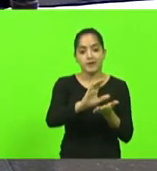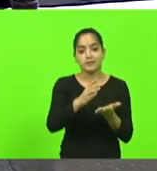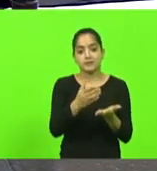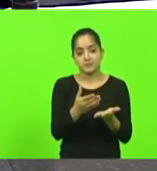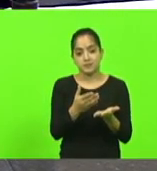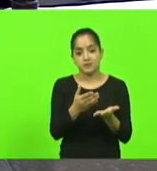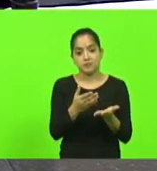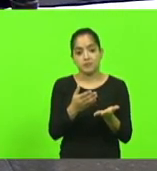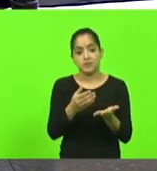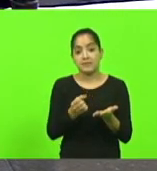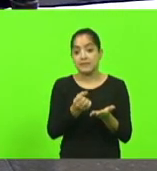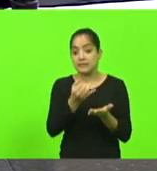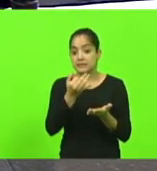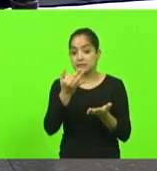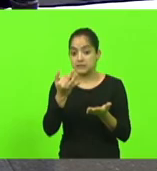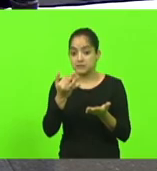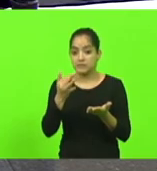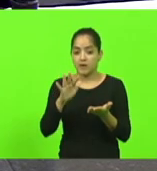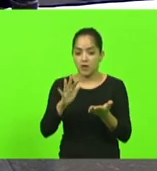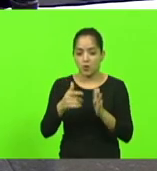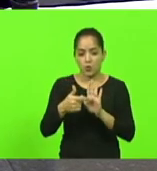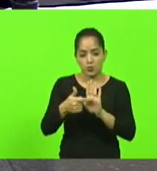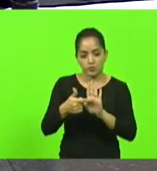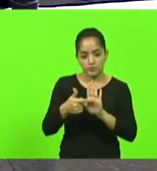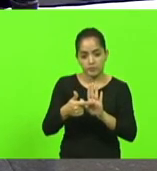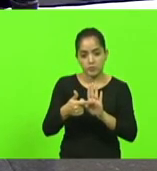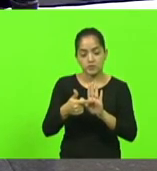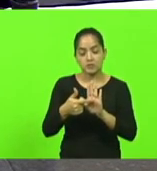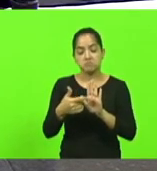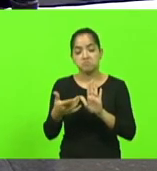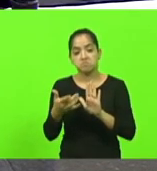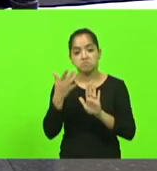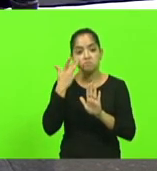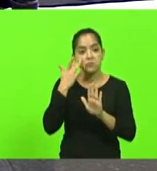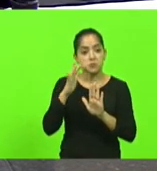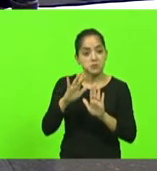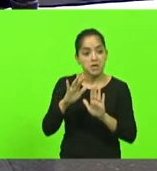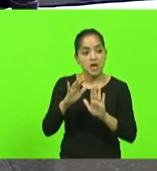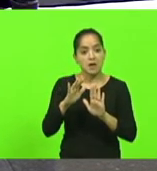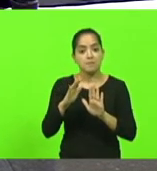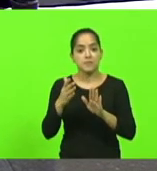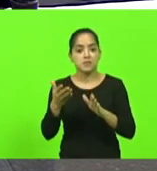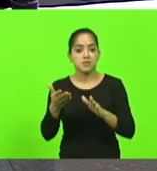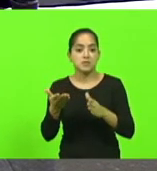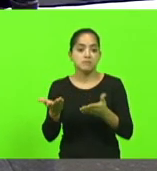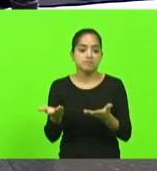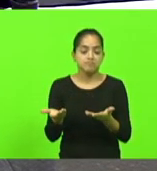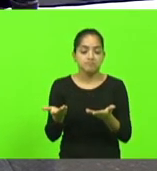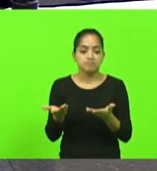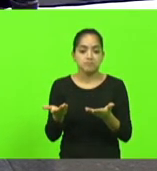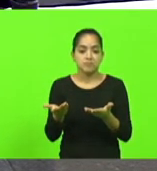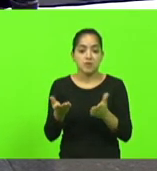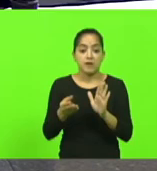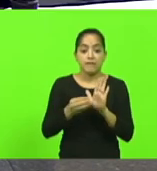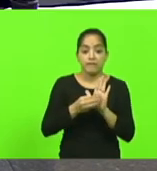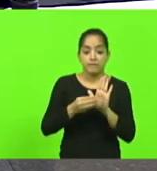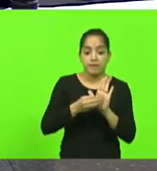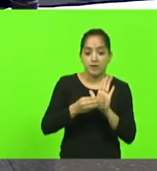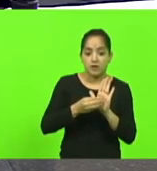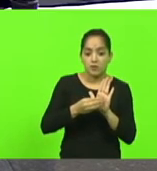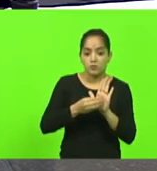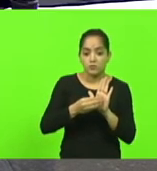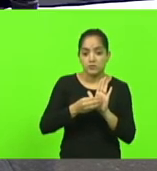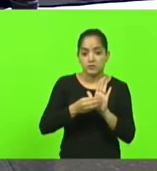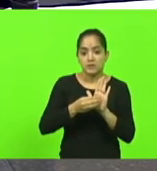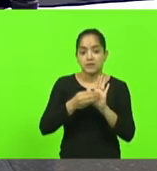valores estimados e não sabe se colhe por por falta de um